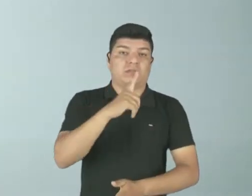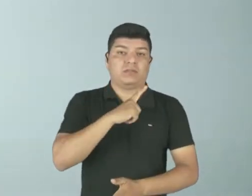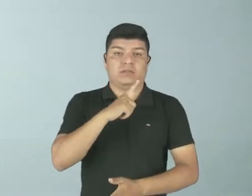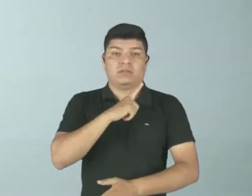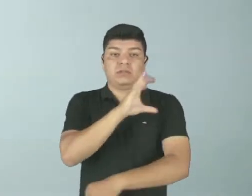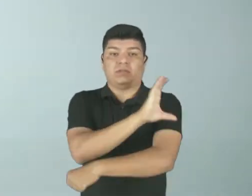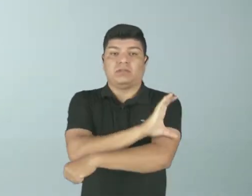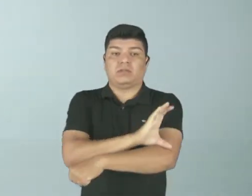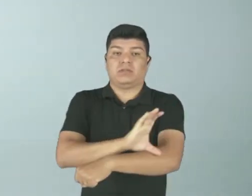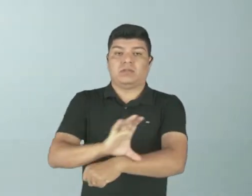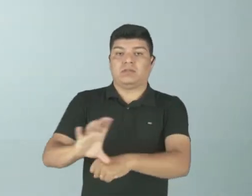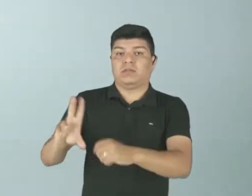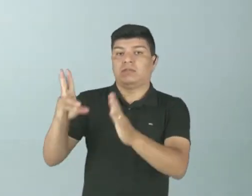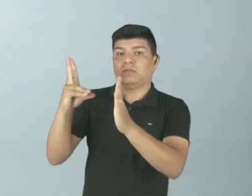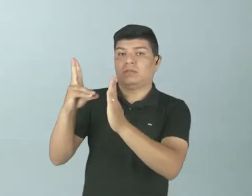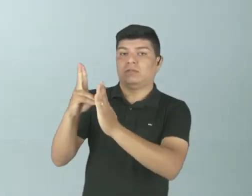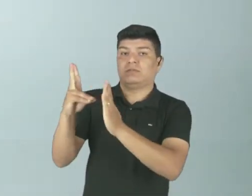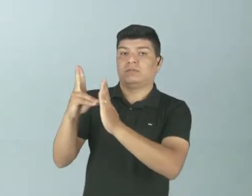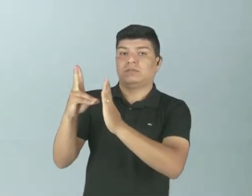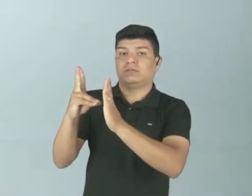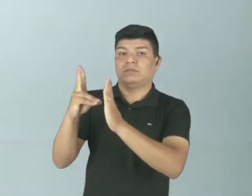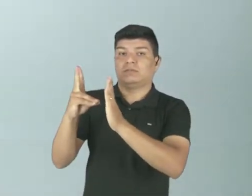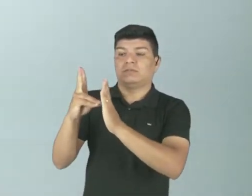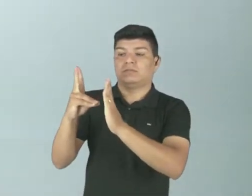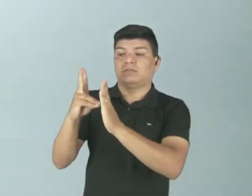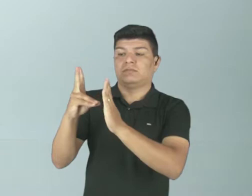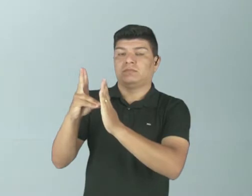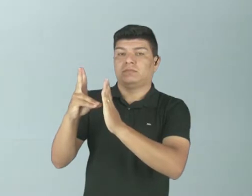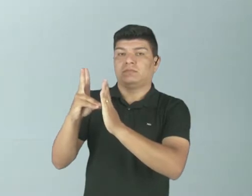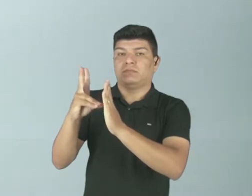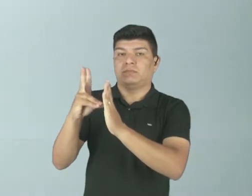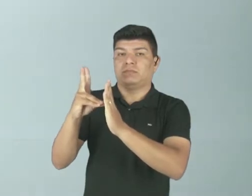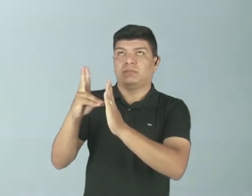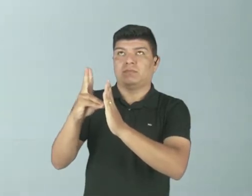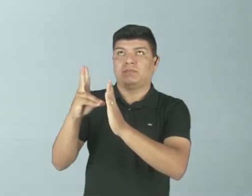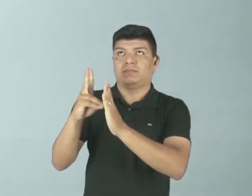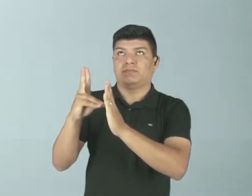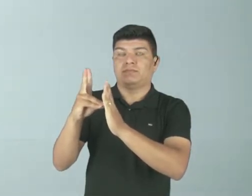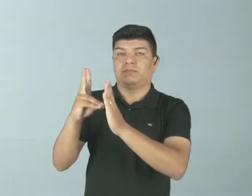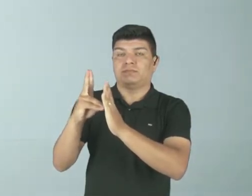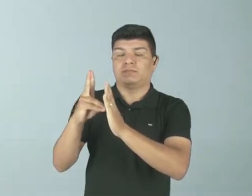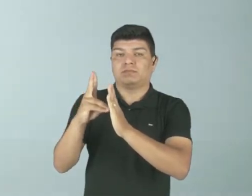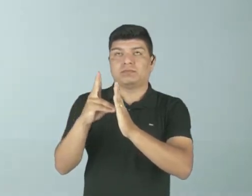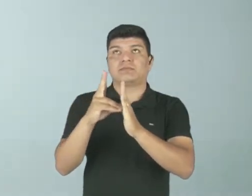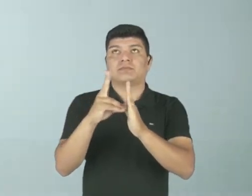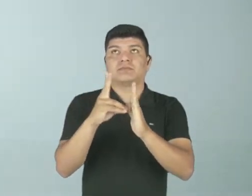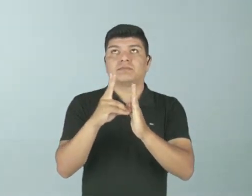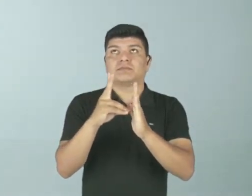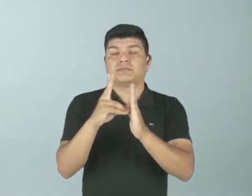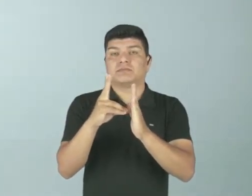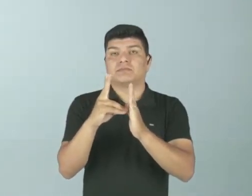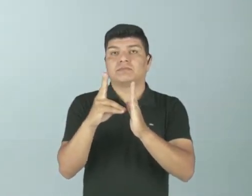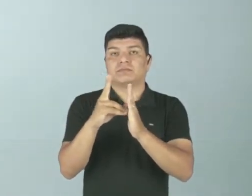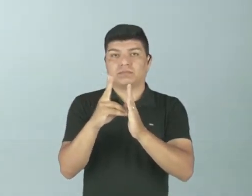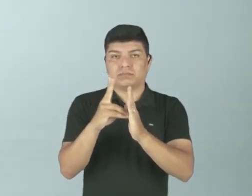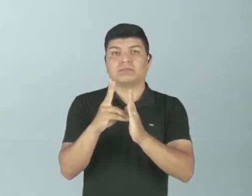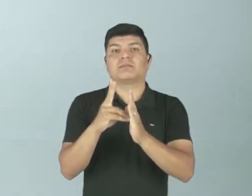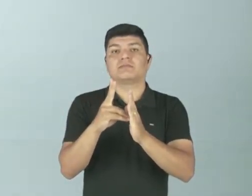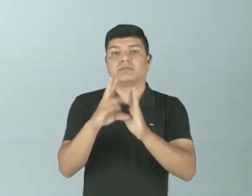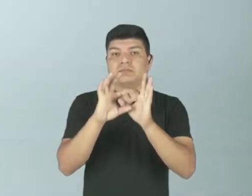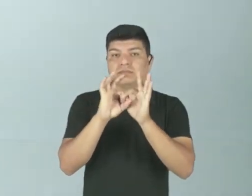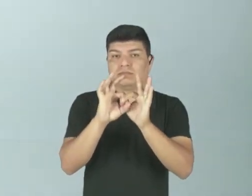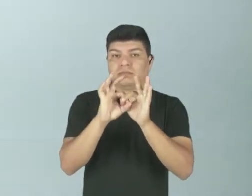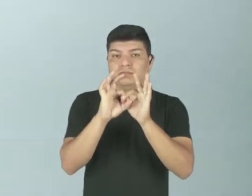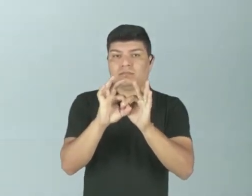cultura dos nativos, que tinha a sua divindade, que tinha o seu transcendente, que tinha a sua